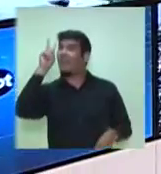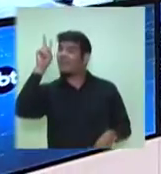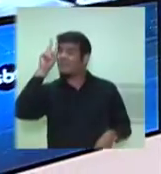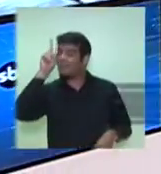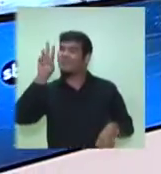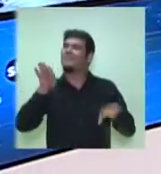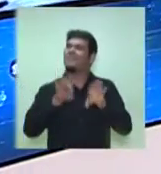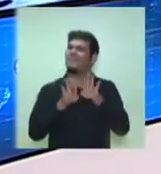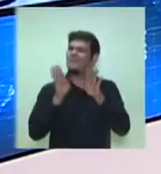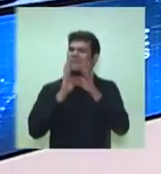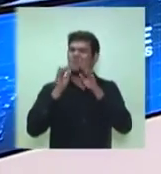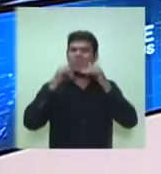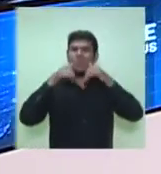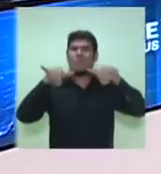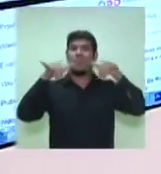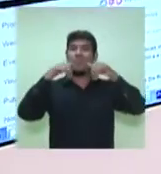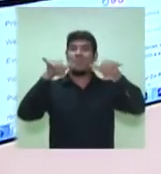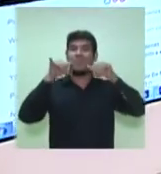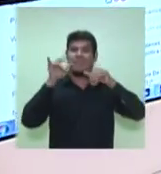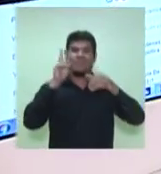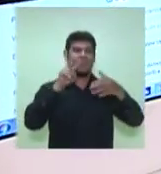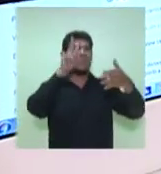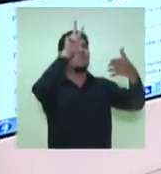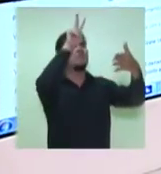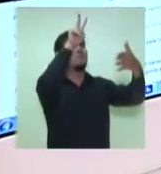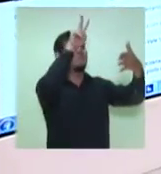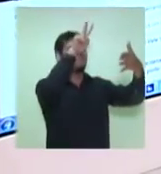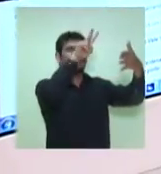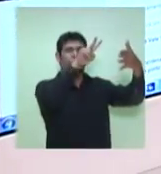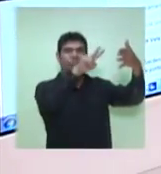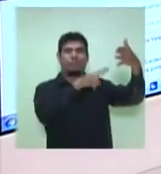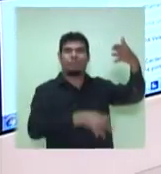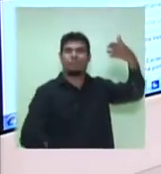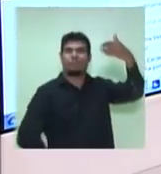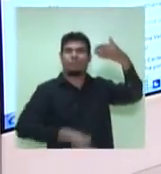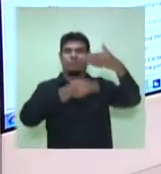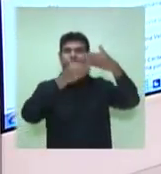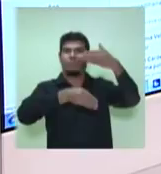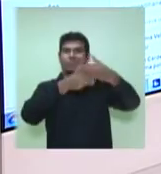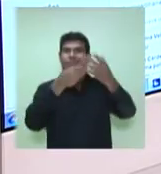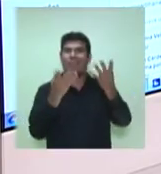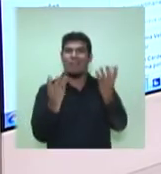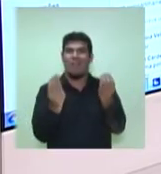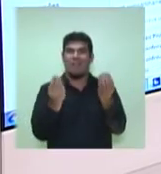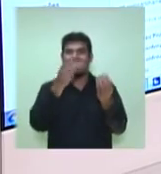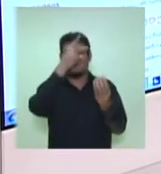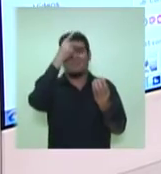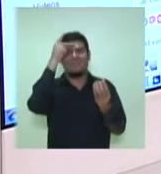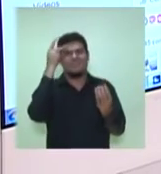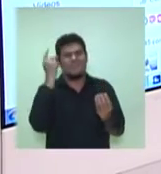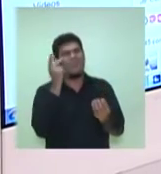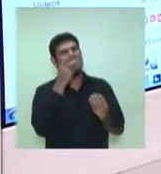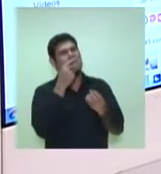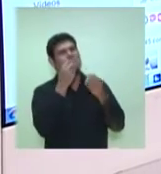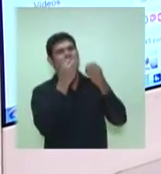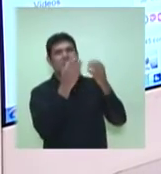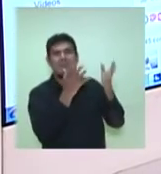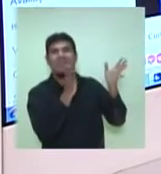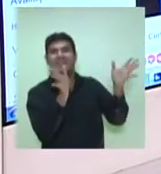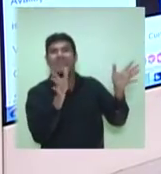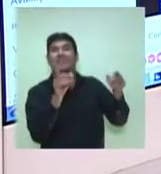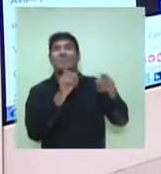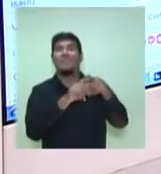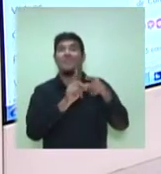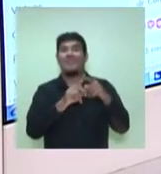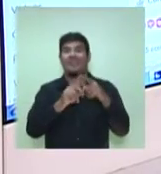transmitido pelo Facebook, a gente está vendo muitos comentários que vocês estão mandando neste momento, muita gente elogiando esse formato que coloca de